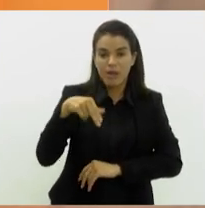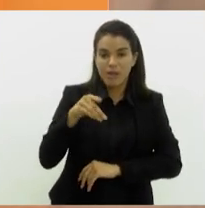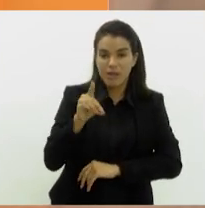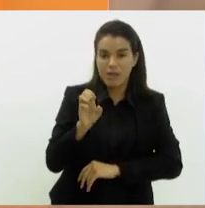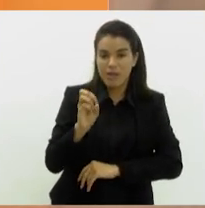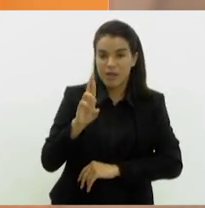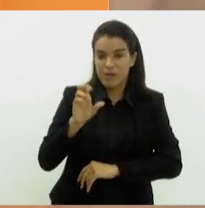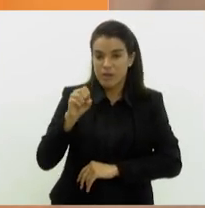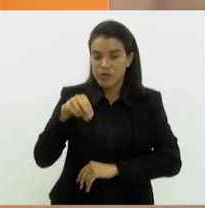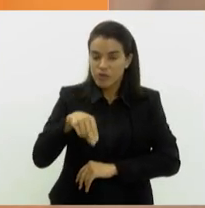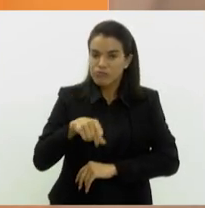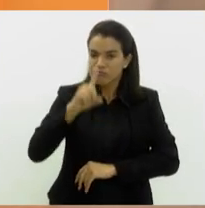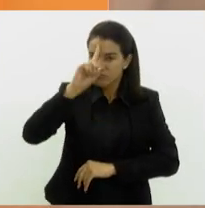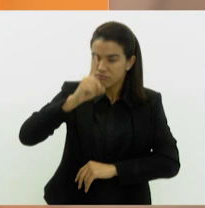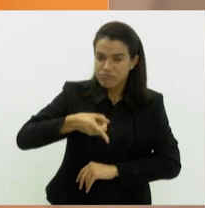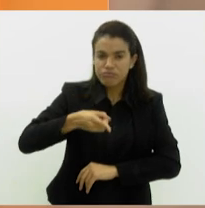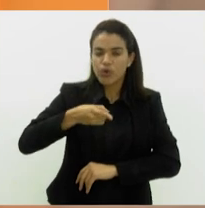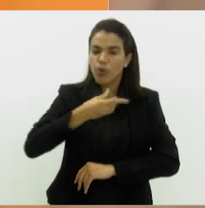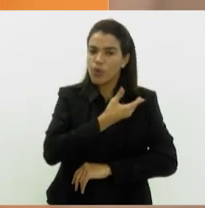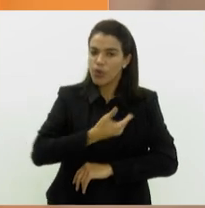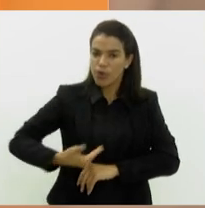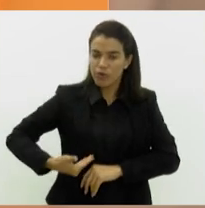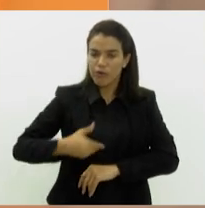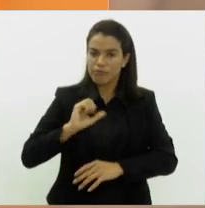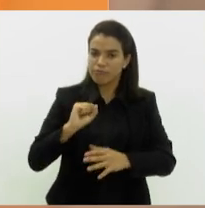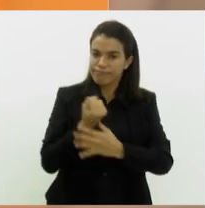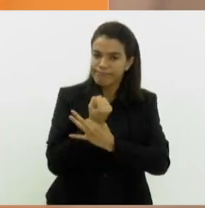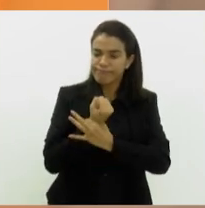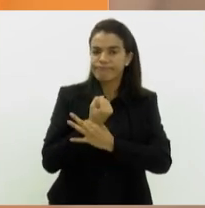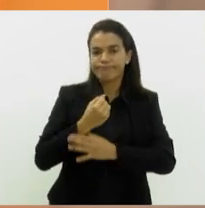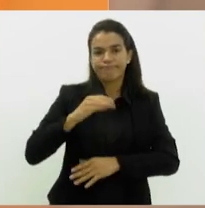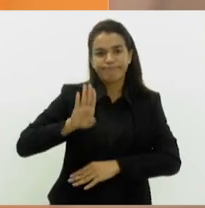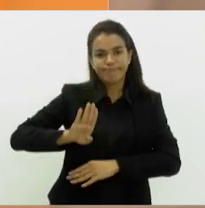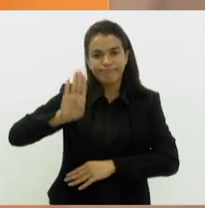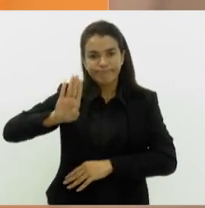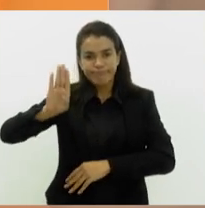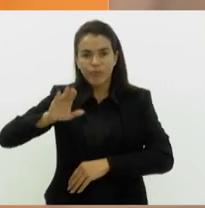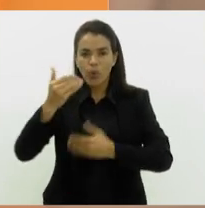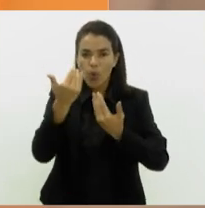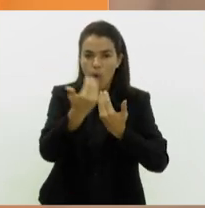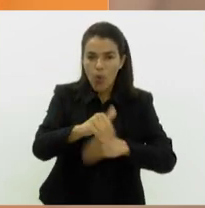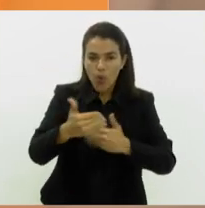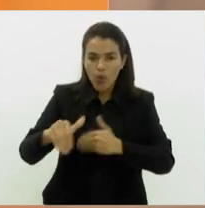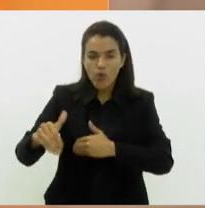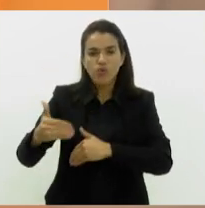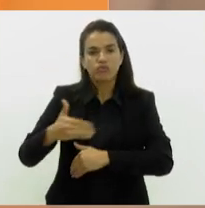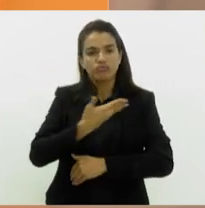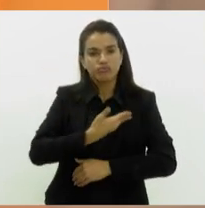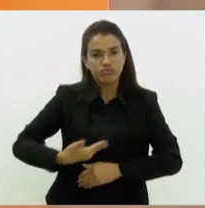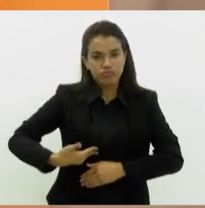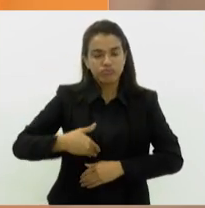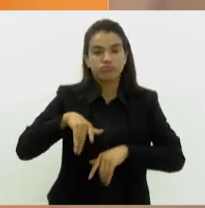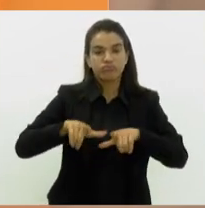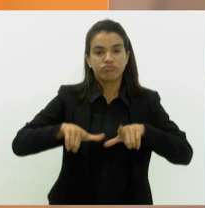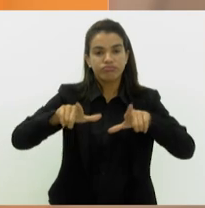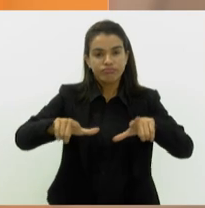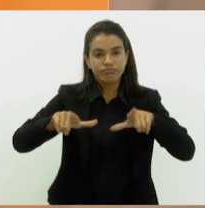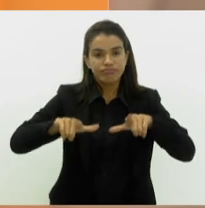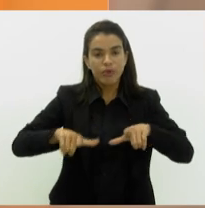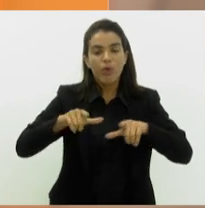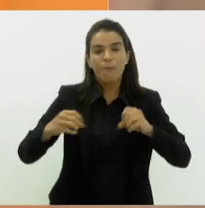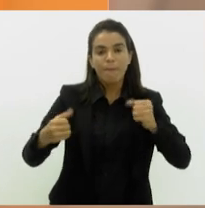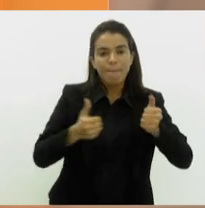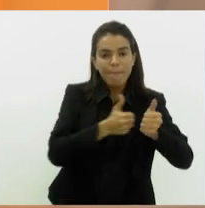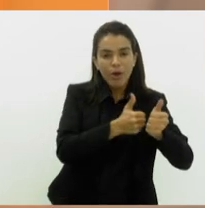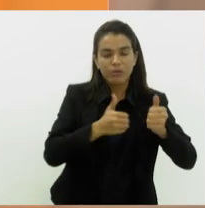que determina que o governo do Estado garanta que os candidatos de concursos públicos realizem as provas em locais próximos de